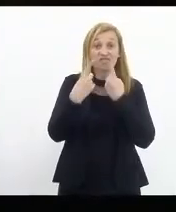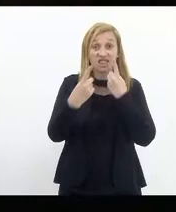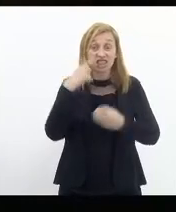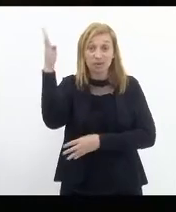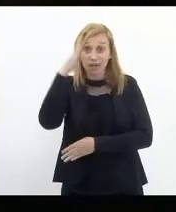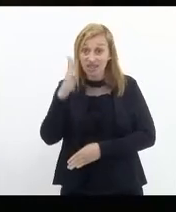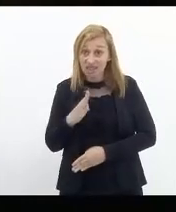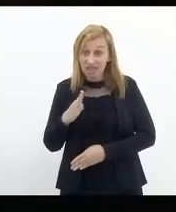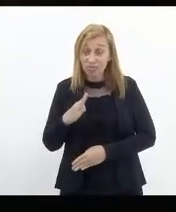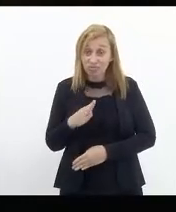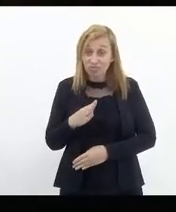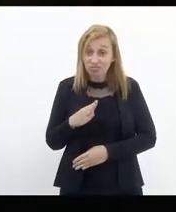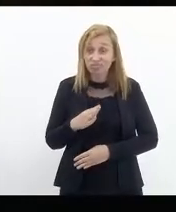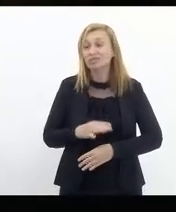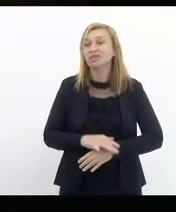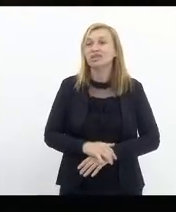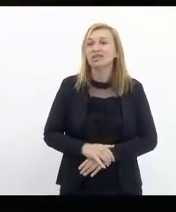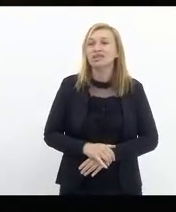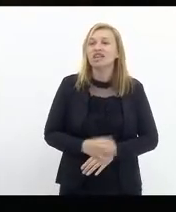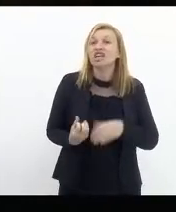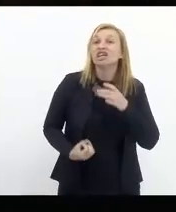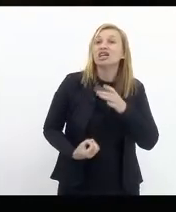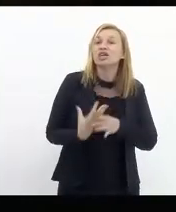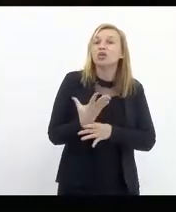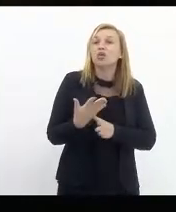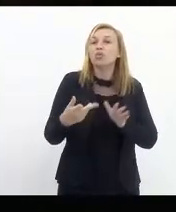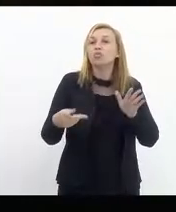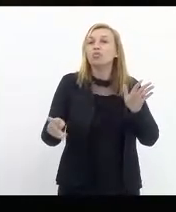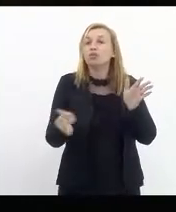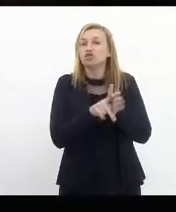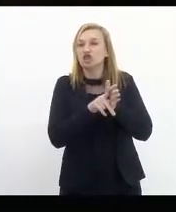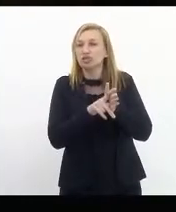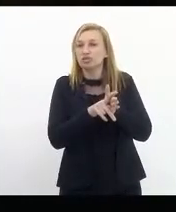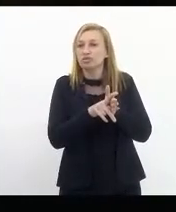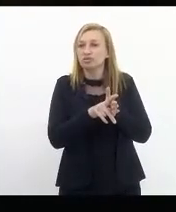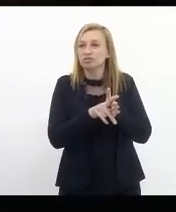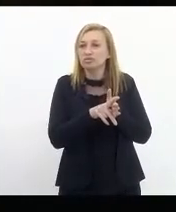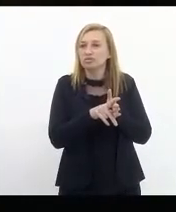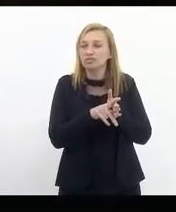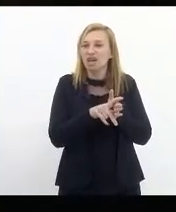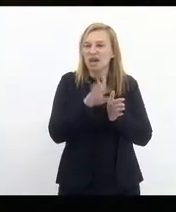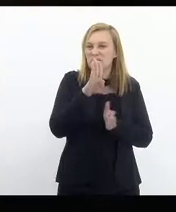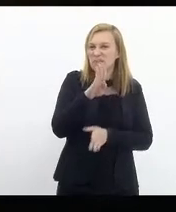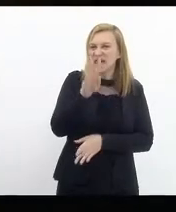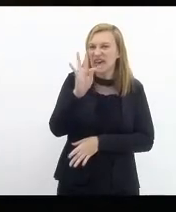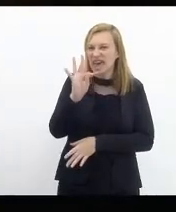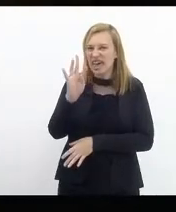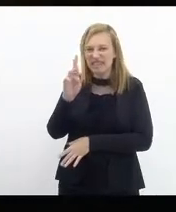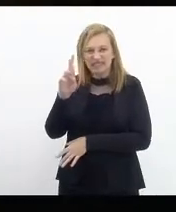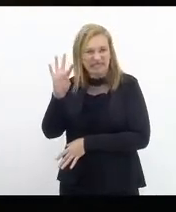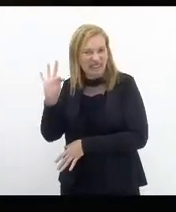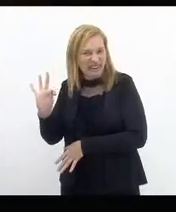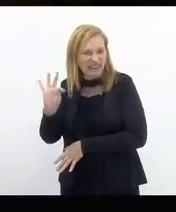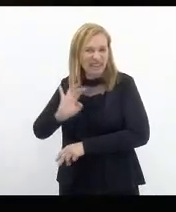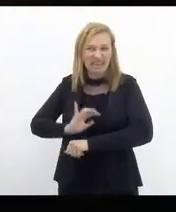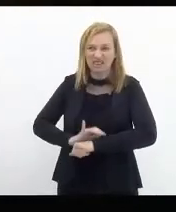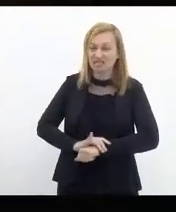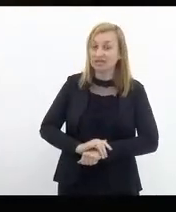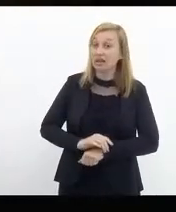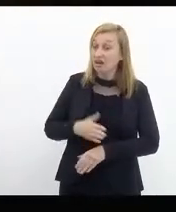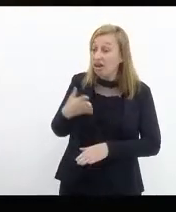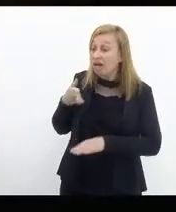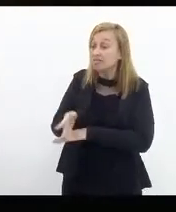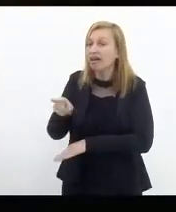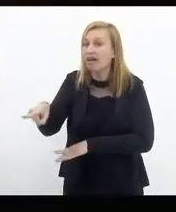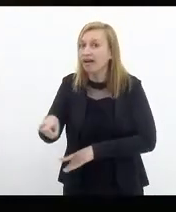se criou num projeto, projeto de BRT, alargamento. Olha, está lá,